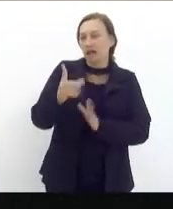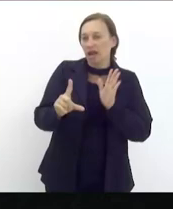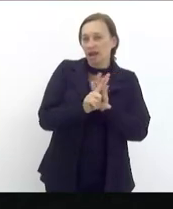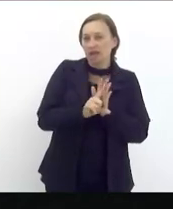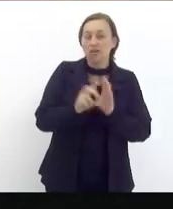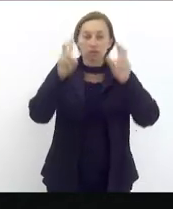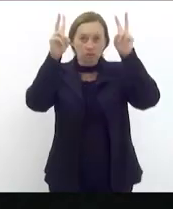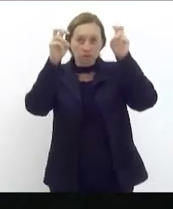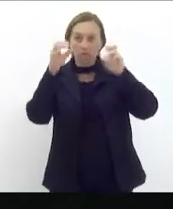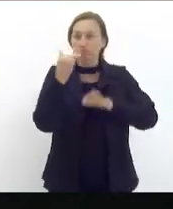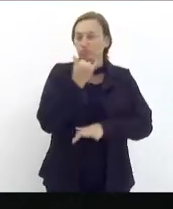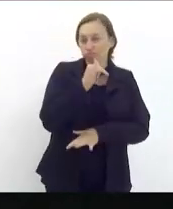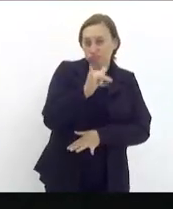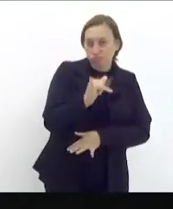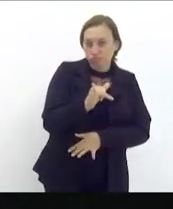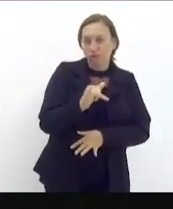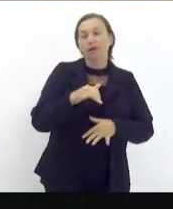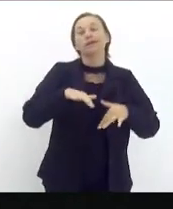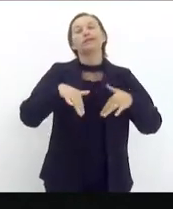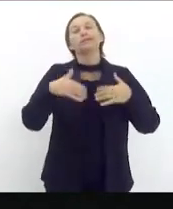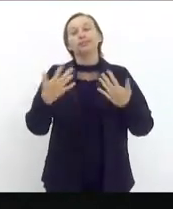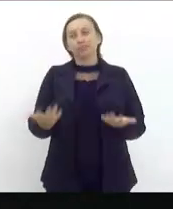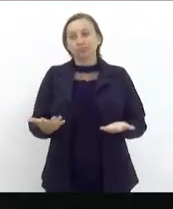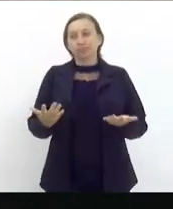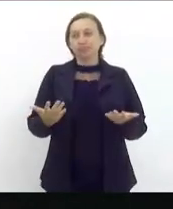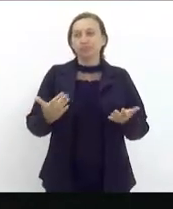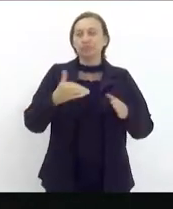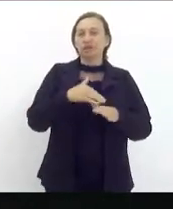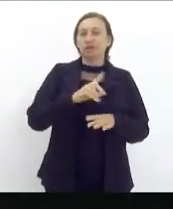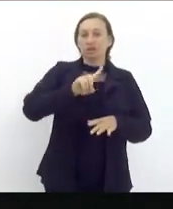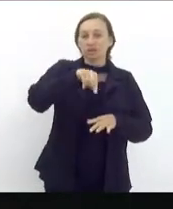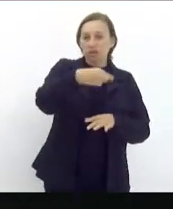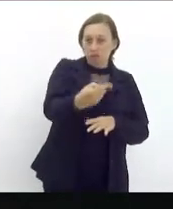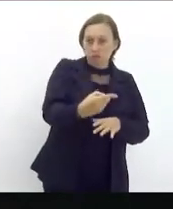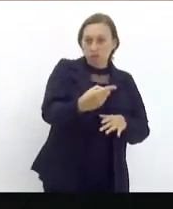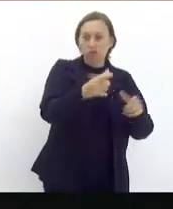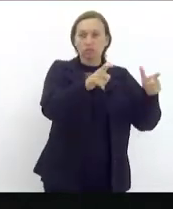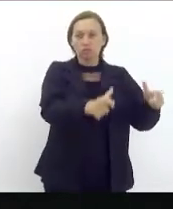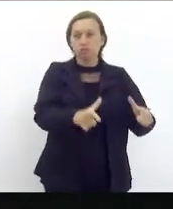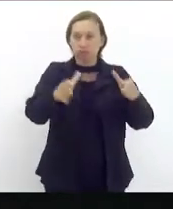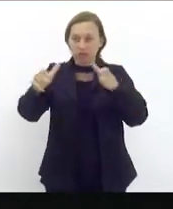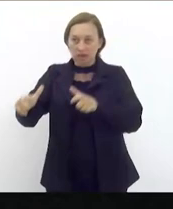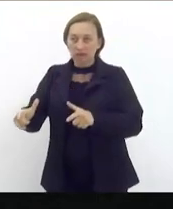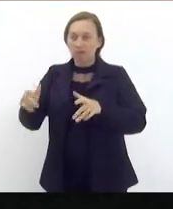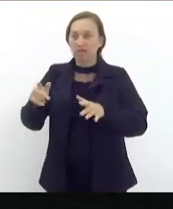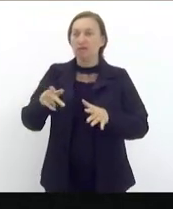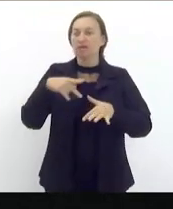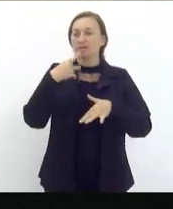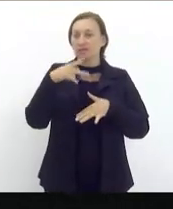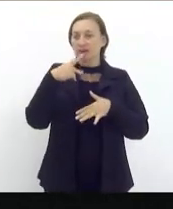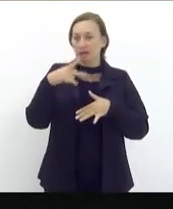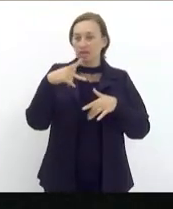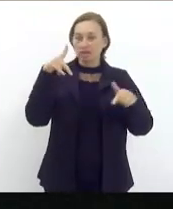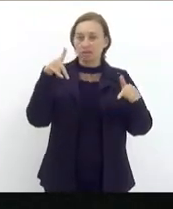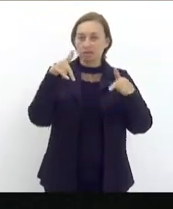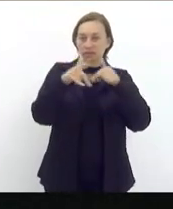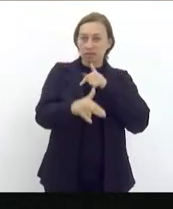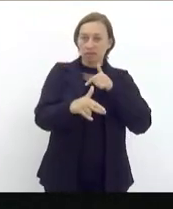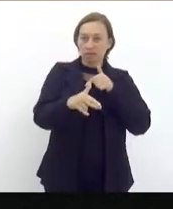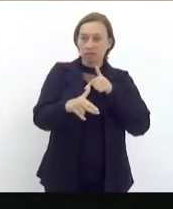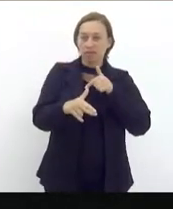tem sido uma constante não só das Cortes Superiores, mas de outras Assembleias, dizendo e ceifando o trabalho do Parlamento Estadual.